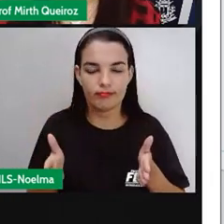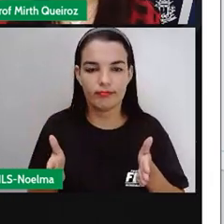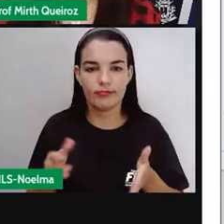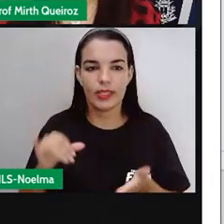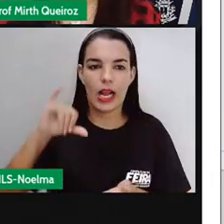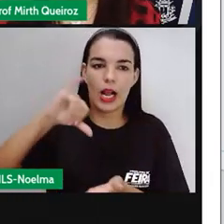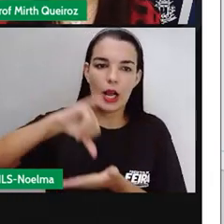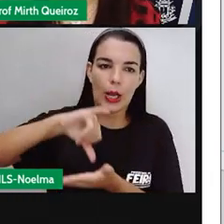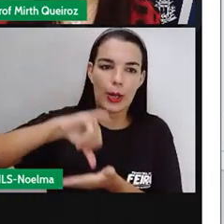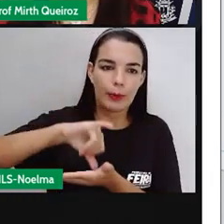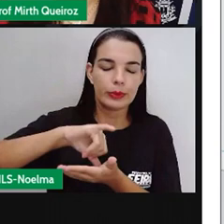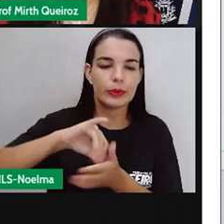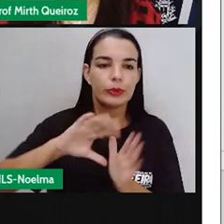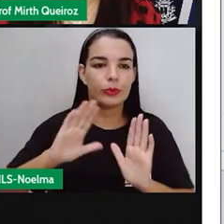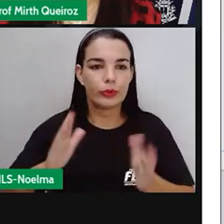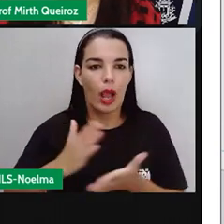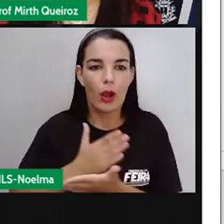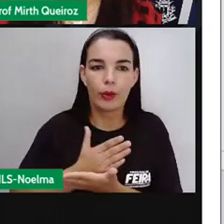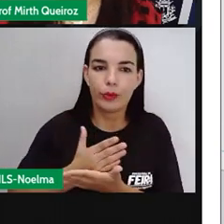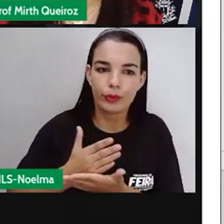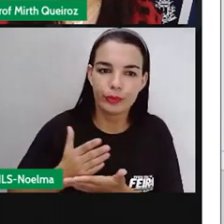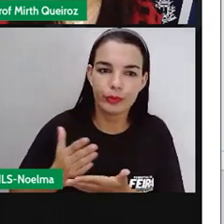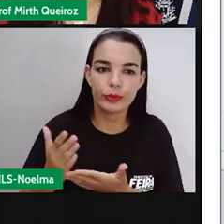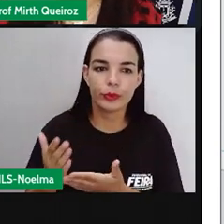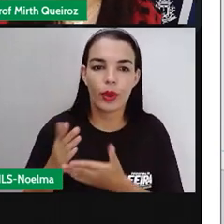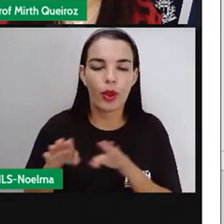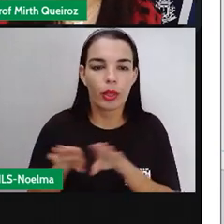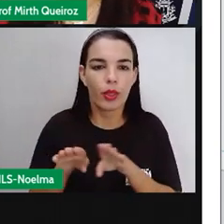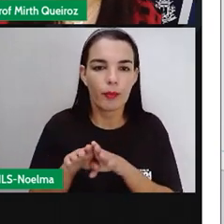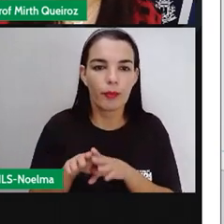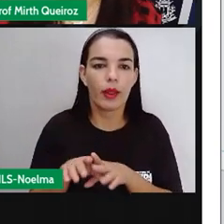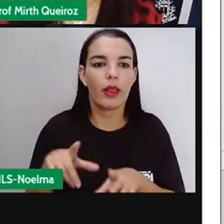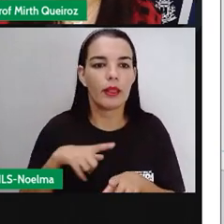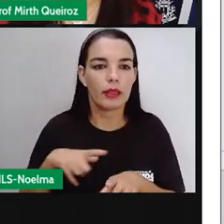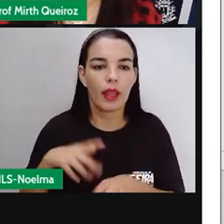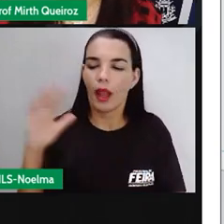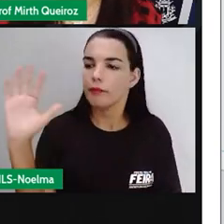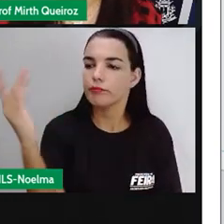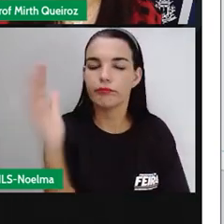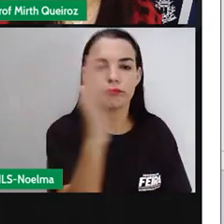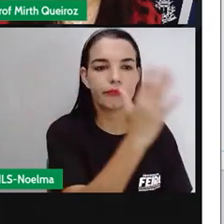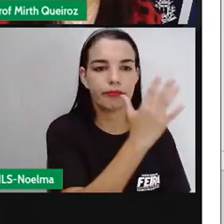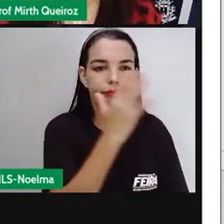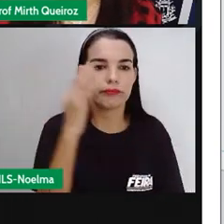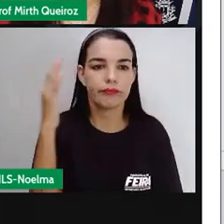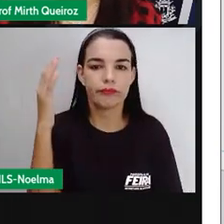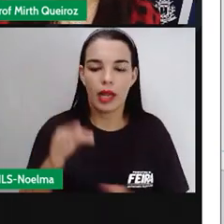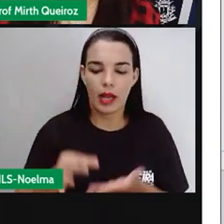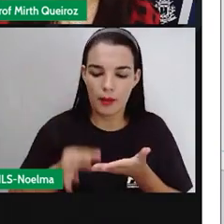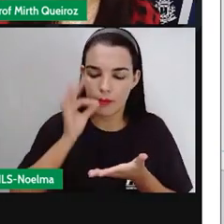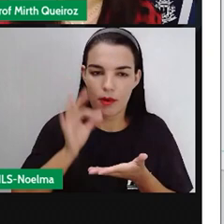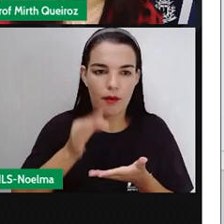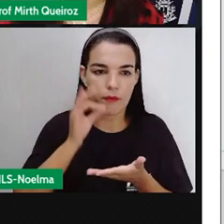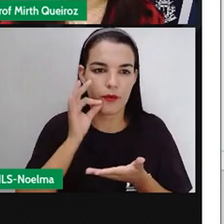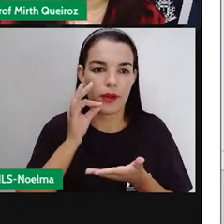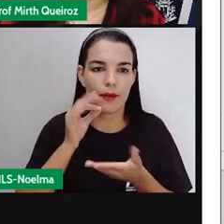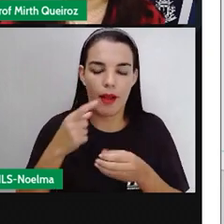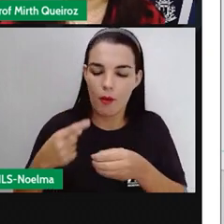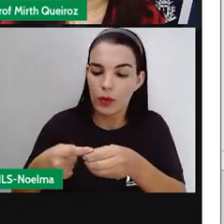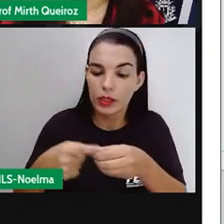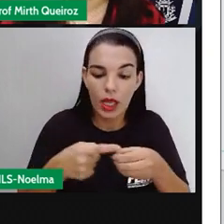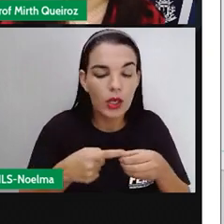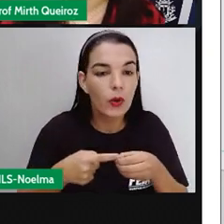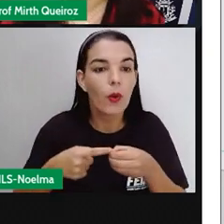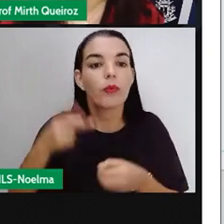A capital já tinha iniciado aqui já em 1854, mas foi pegando mais o interior de São Paulo também,